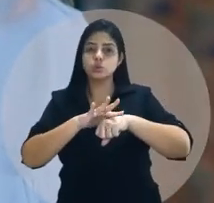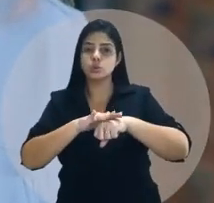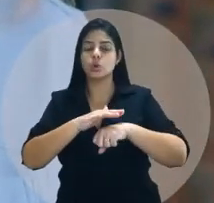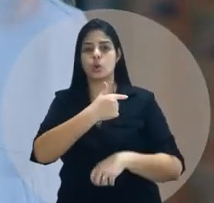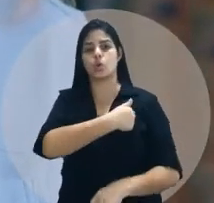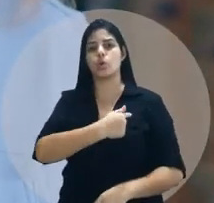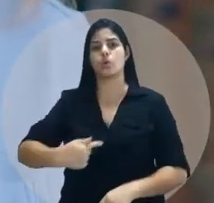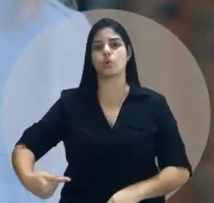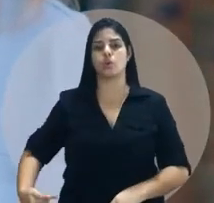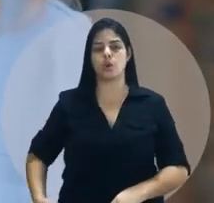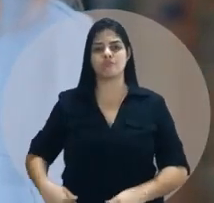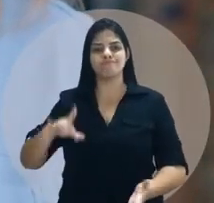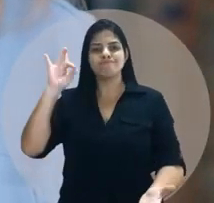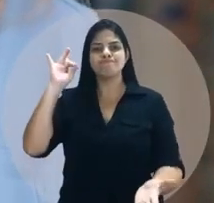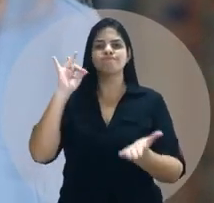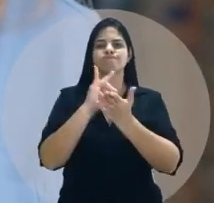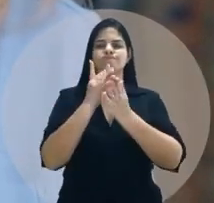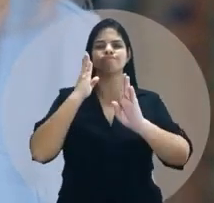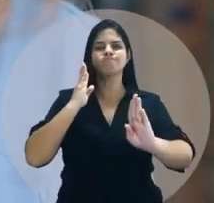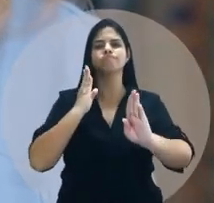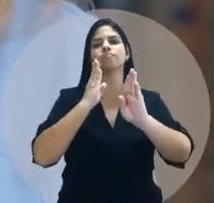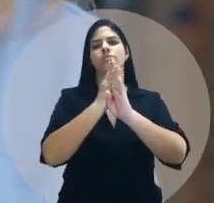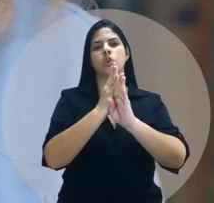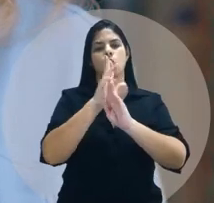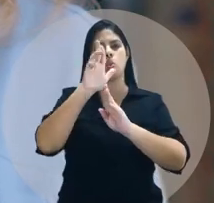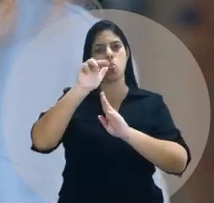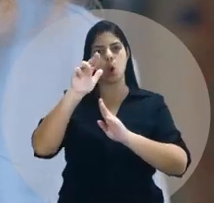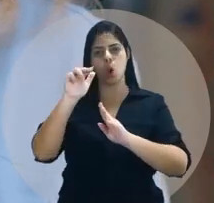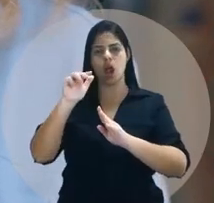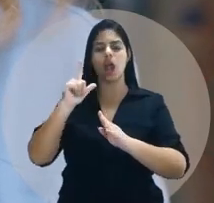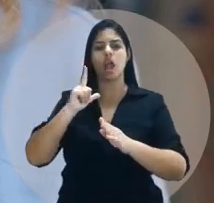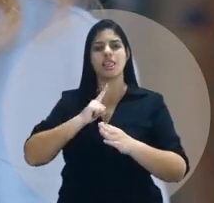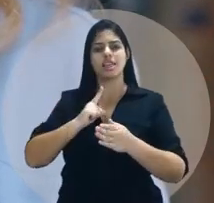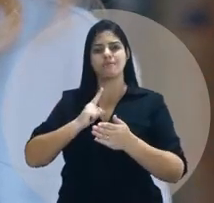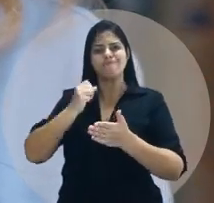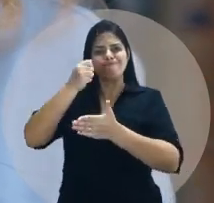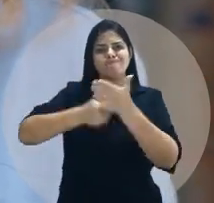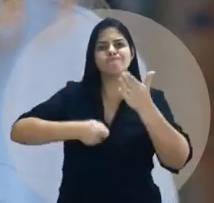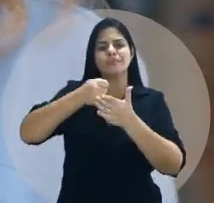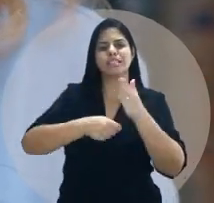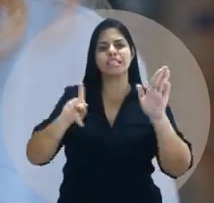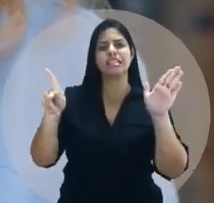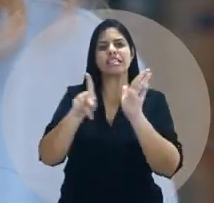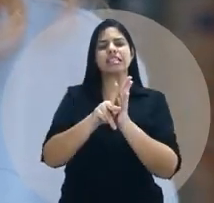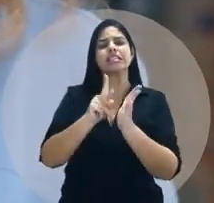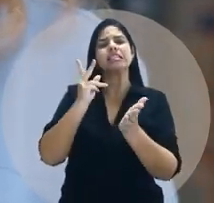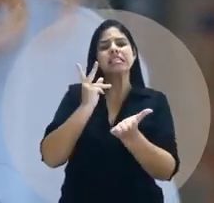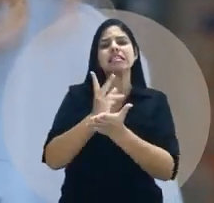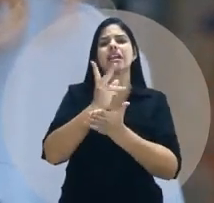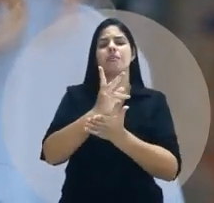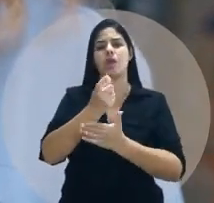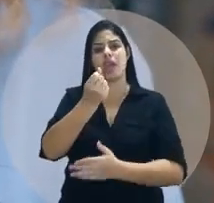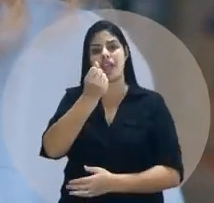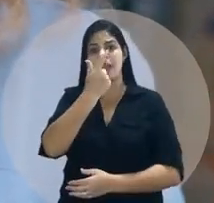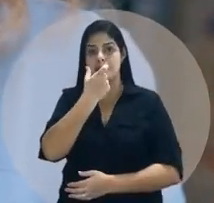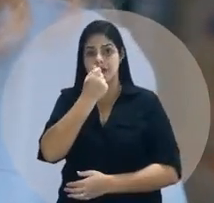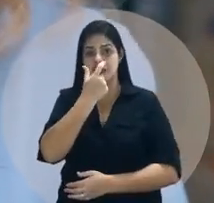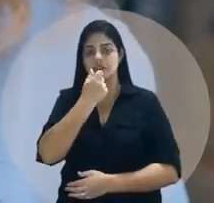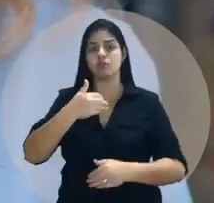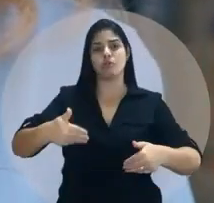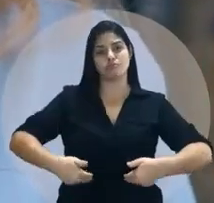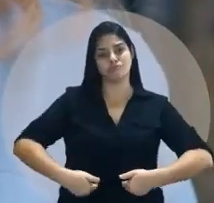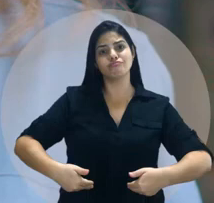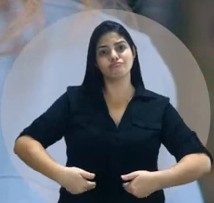governante que encara a realidade sem nunca desistir de procurar o remédio contra a dor e a miséria. Pois a verdade